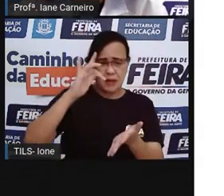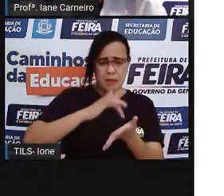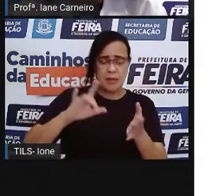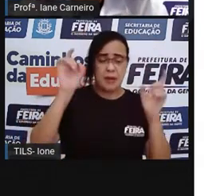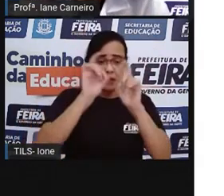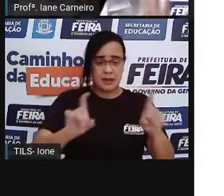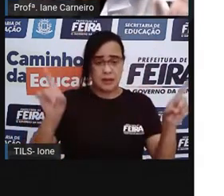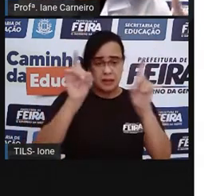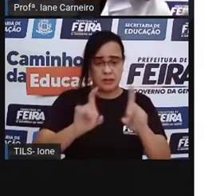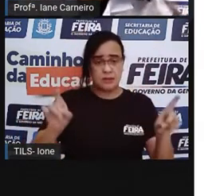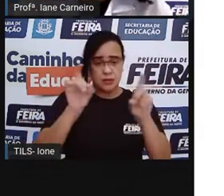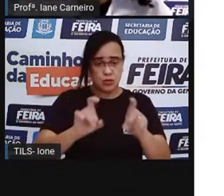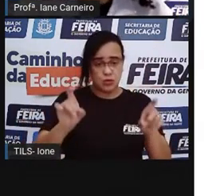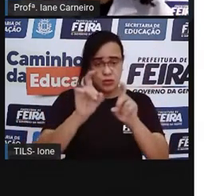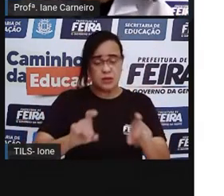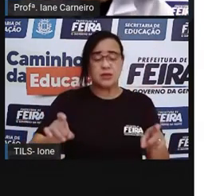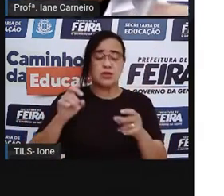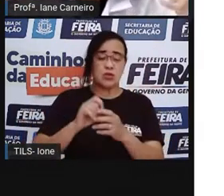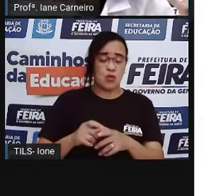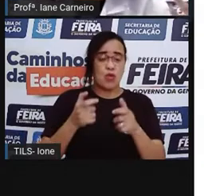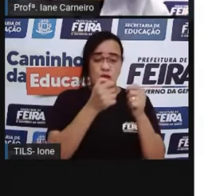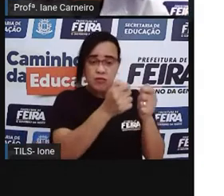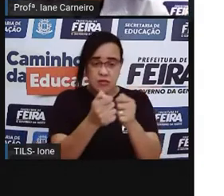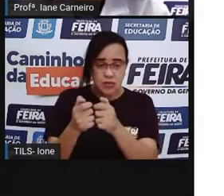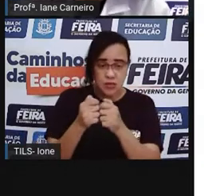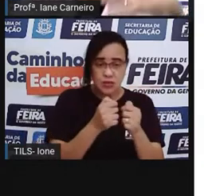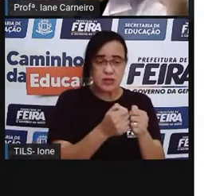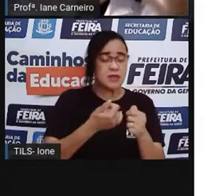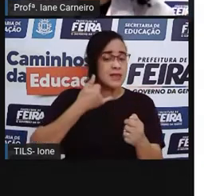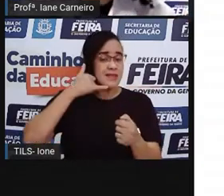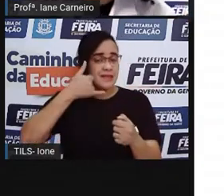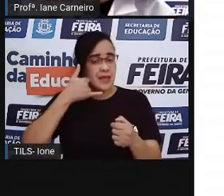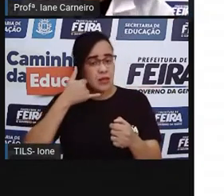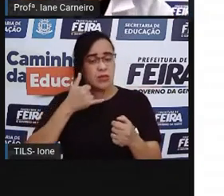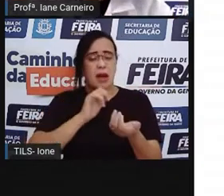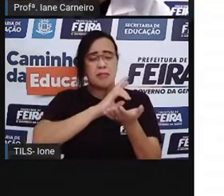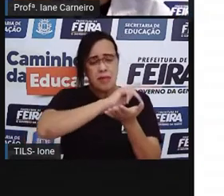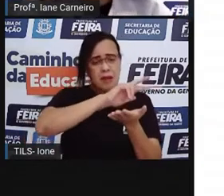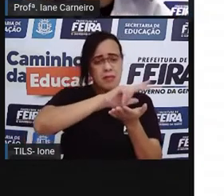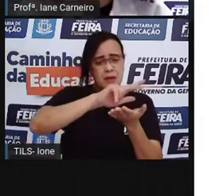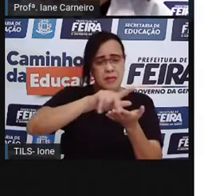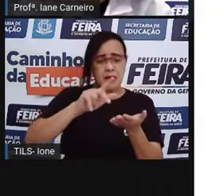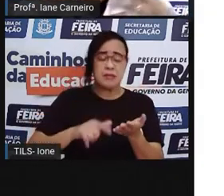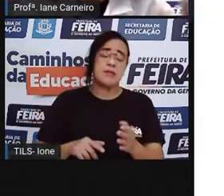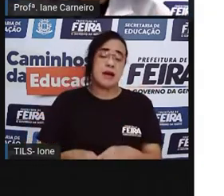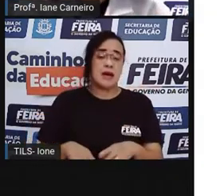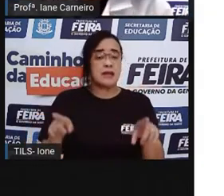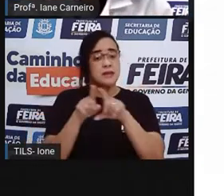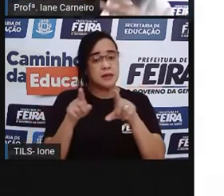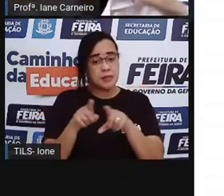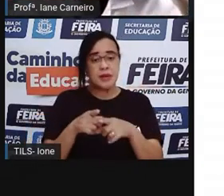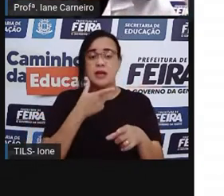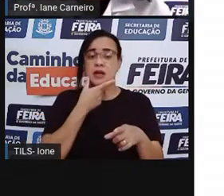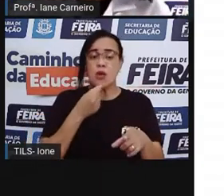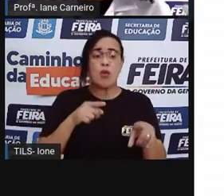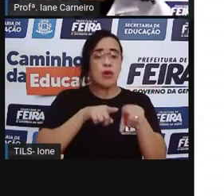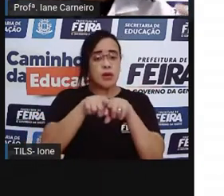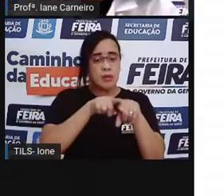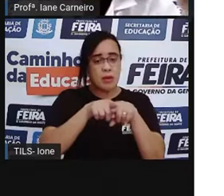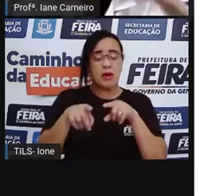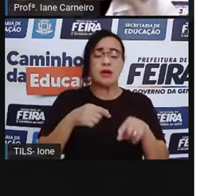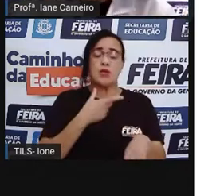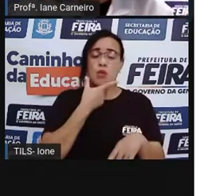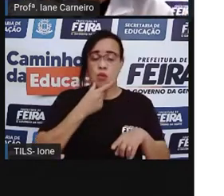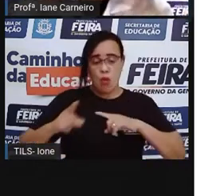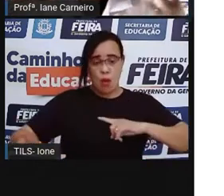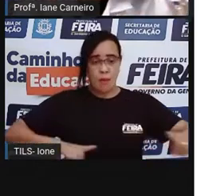videogame. E não era só ela, outras crianças, né? O irmão, a irmã, o primo. Várias crianças